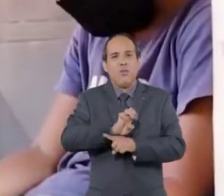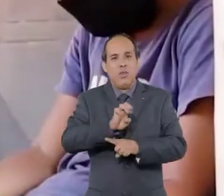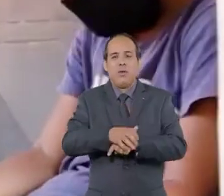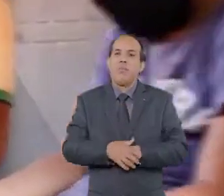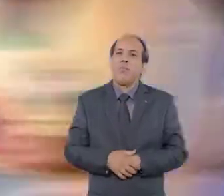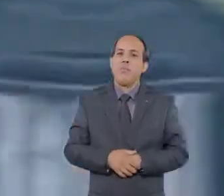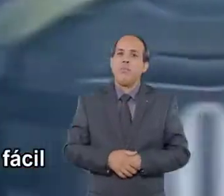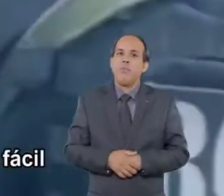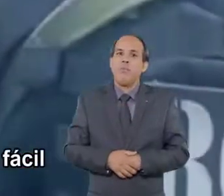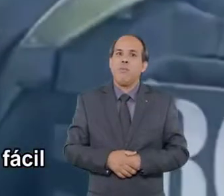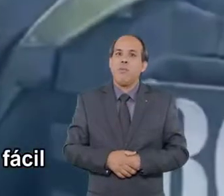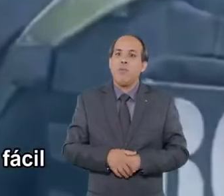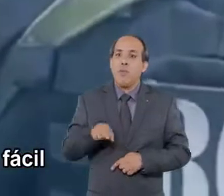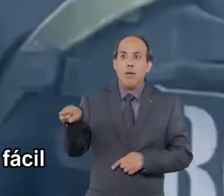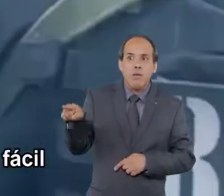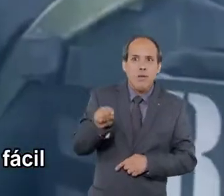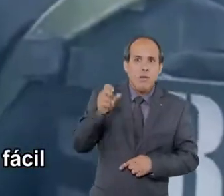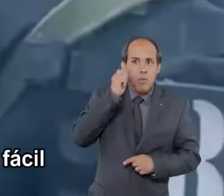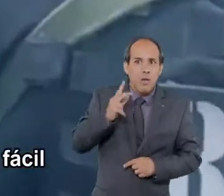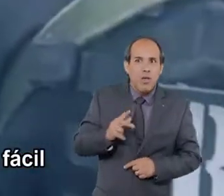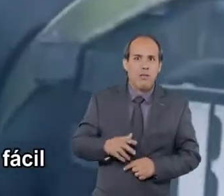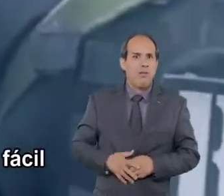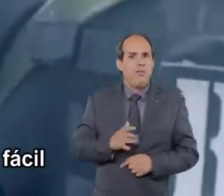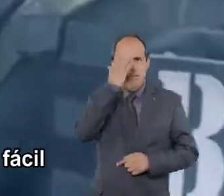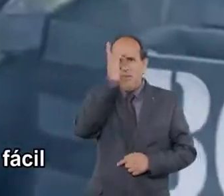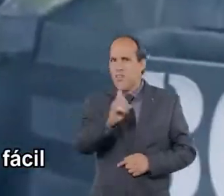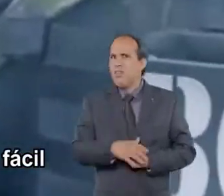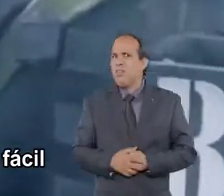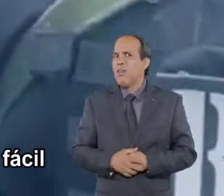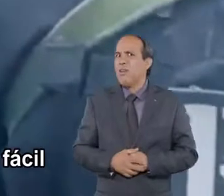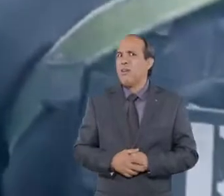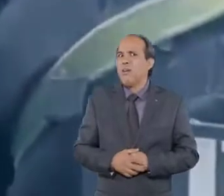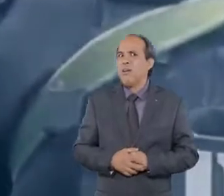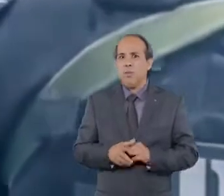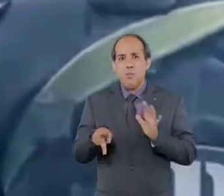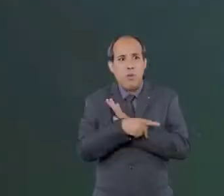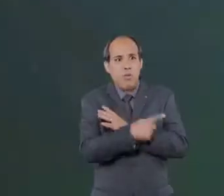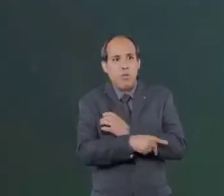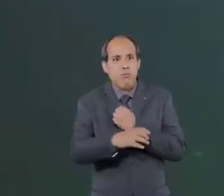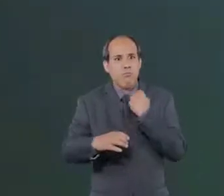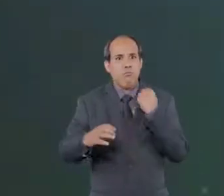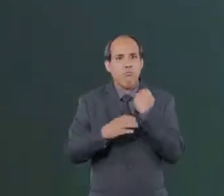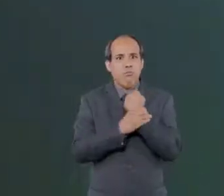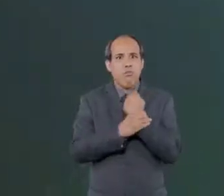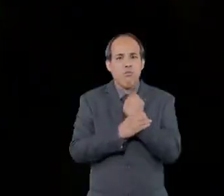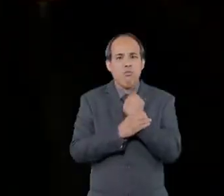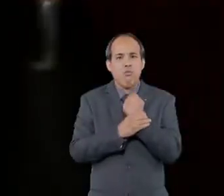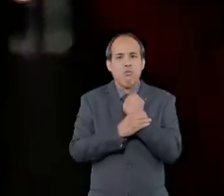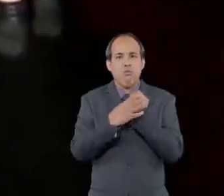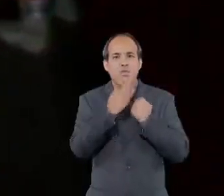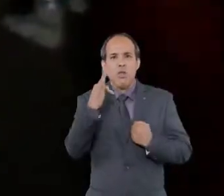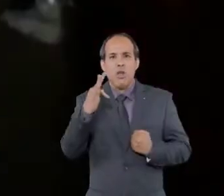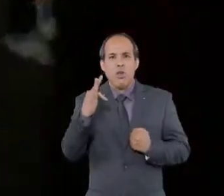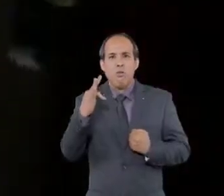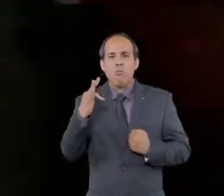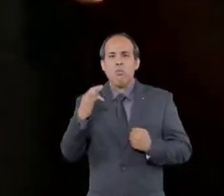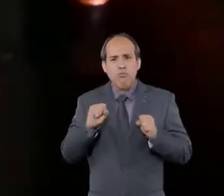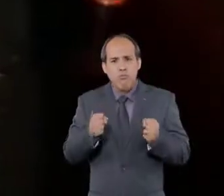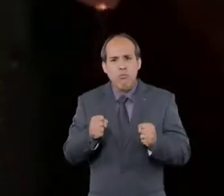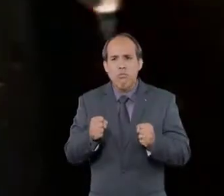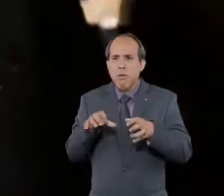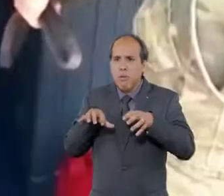aqui do estado. E os galerosos aqui de Rondônia não tiveram vida fácil com as nossas forças de segurança federais. Foram